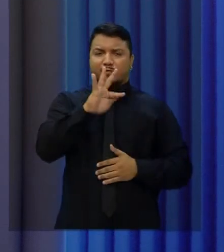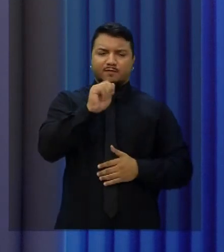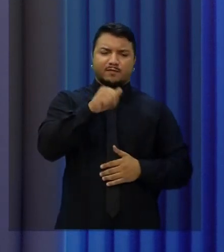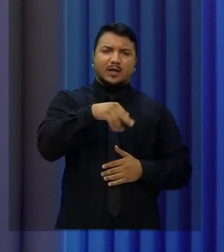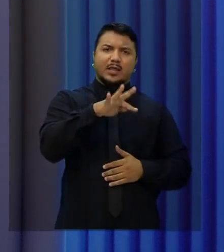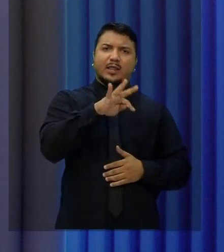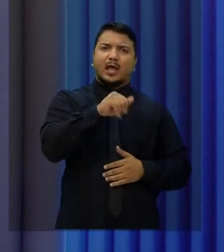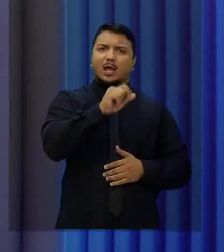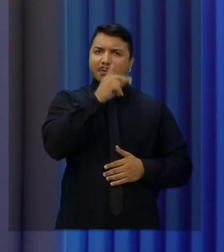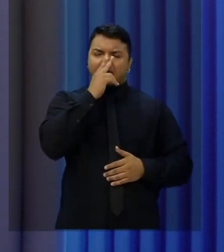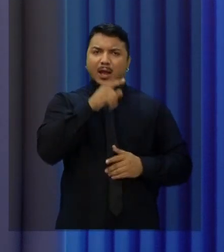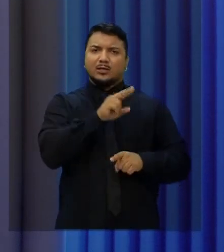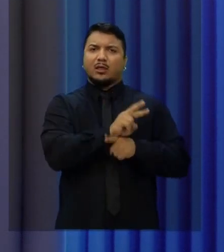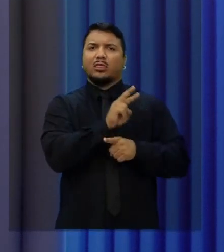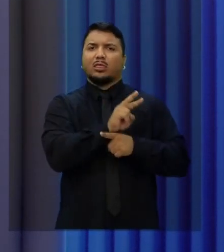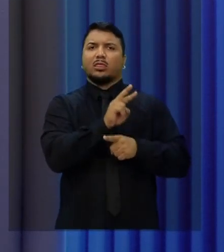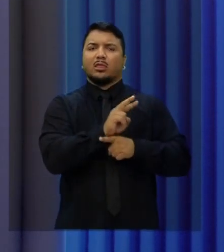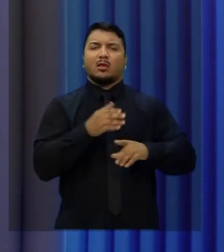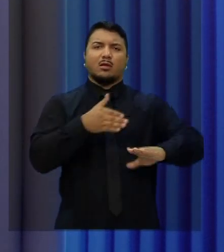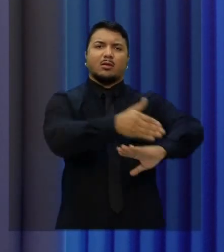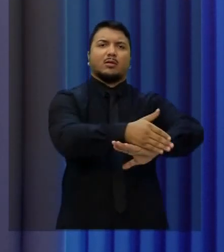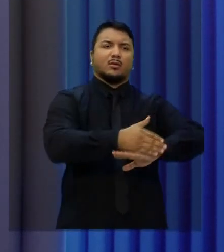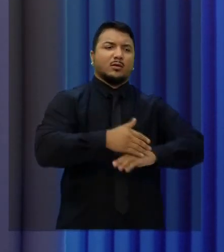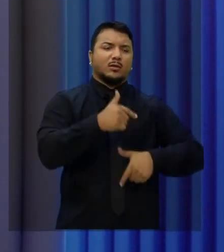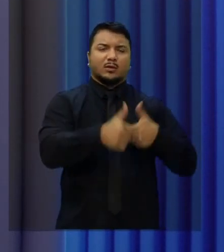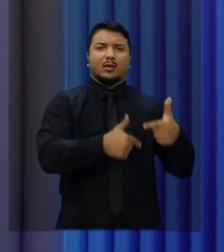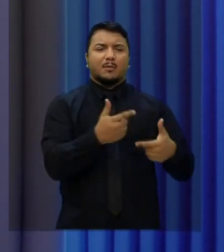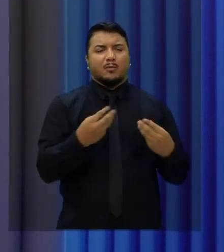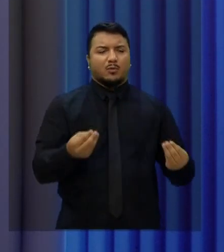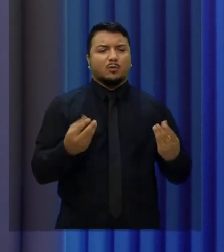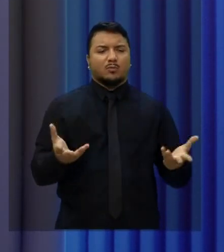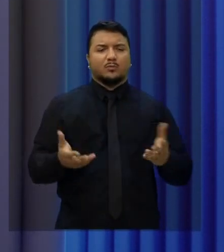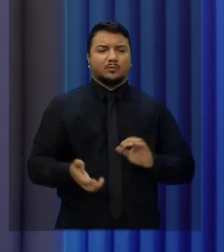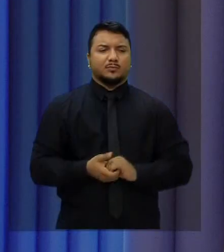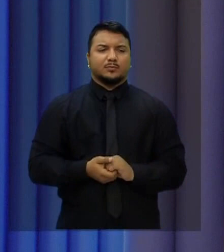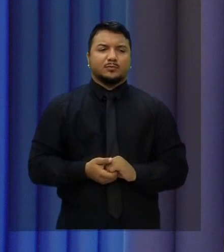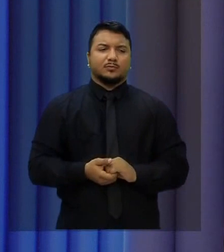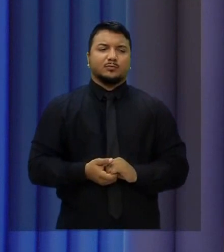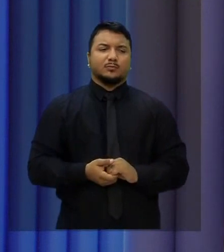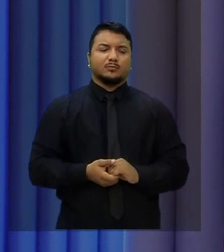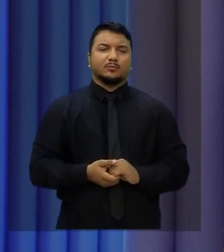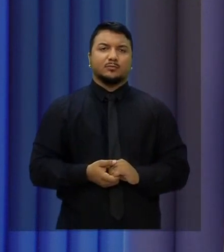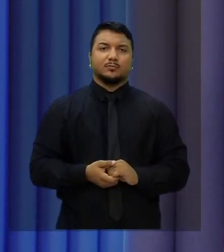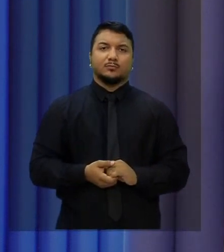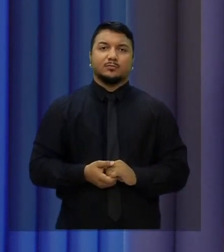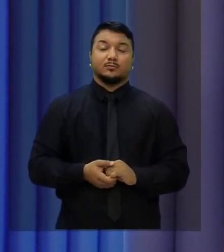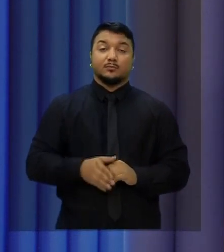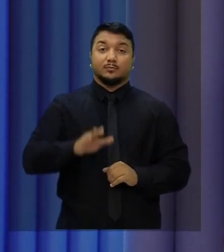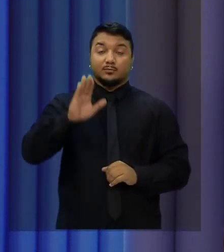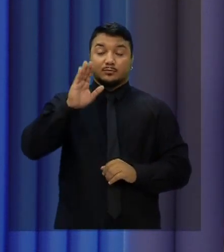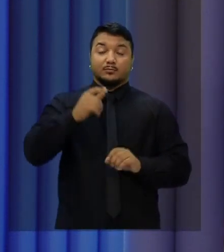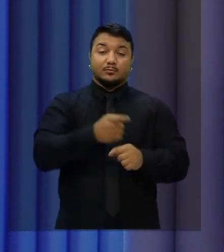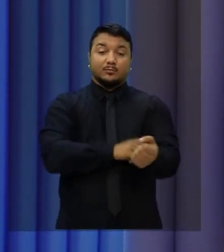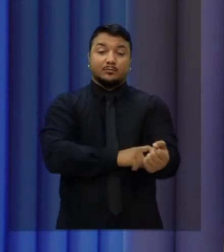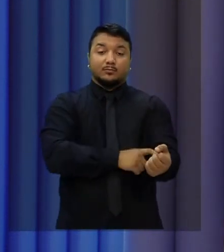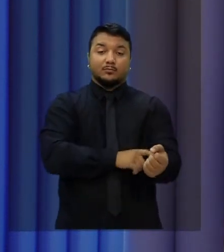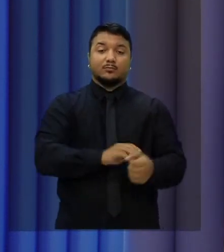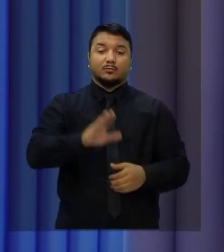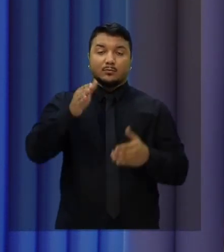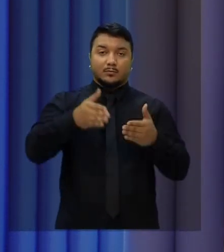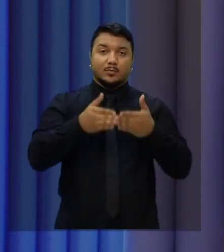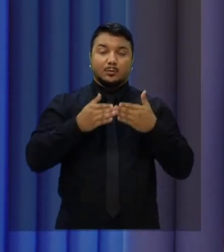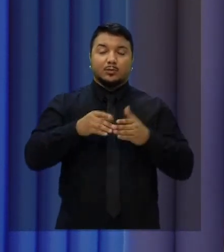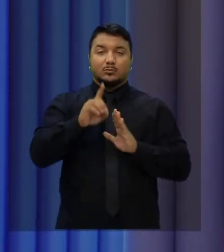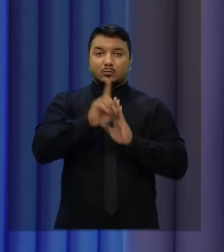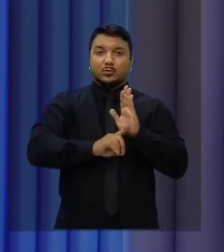triste ver alguém falar em emprego quando estava se locupletando do serviço público. O candidato é humano de Freitas, acabou de fazer um pedido de